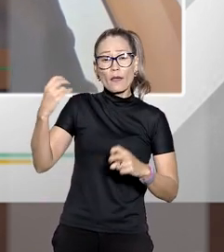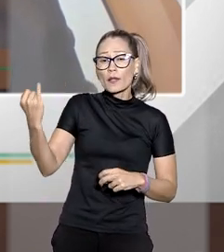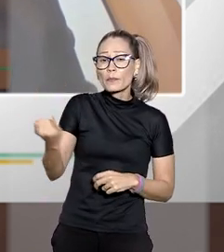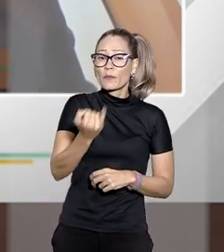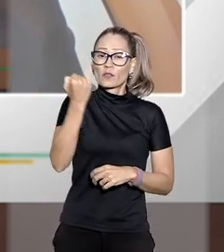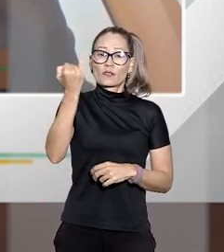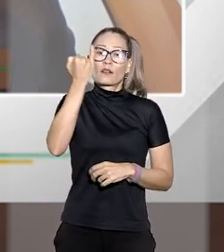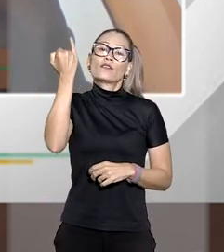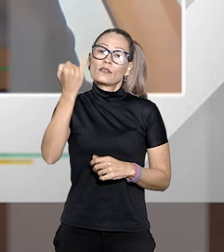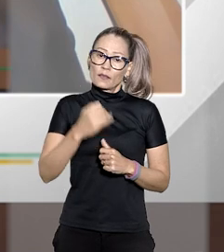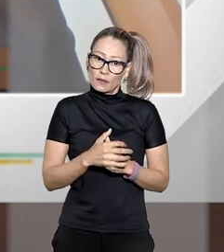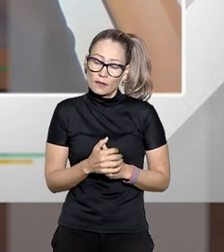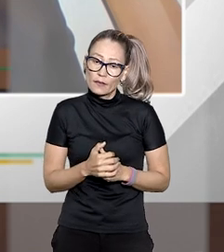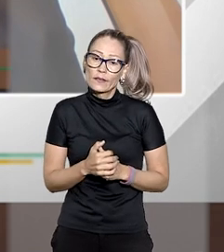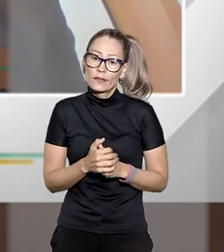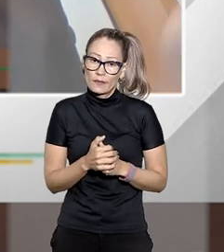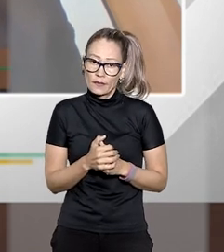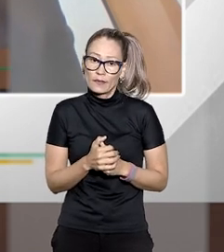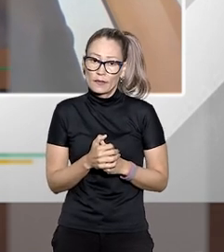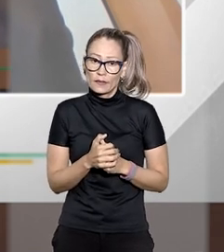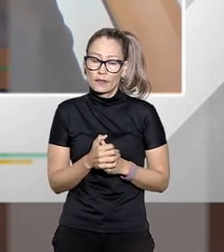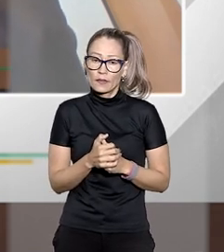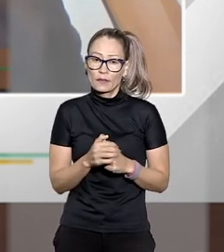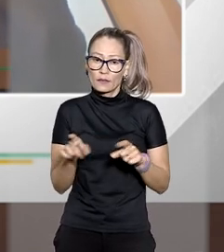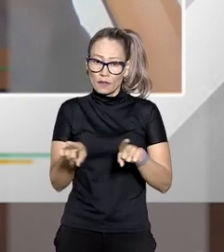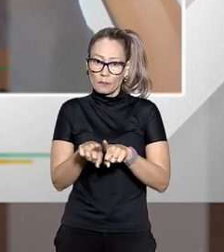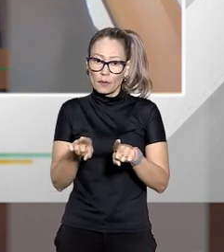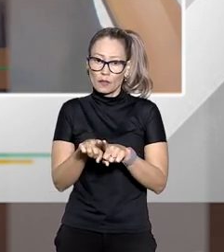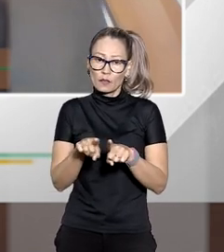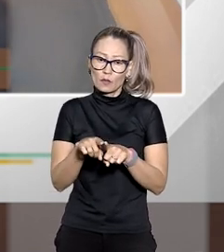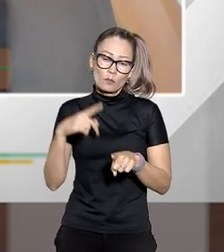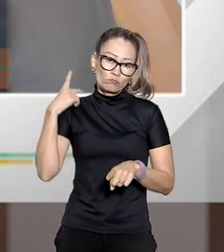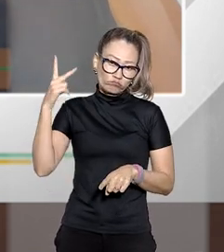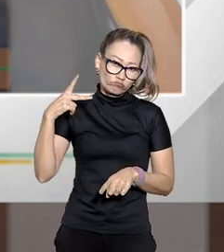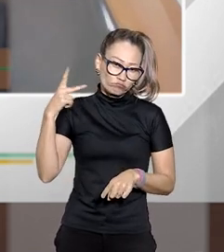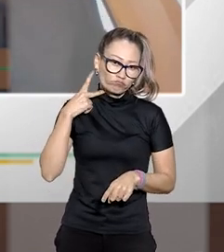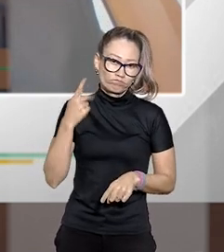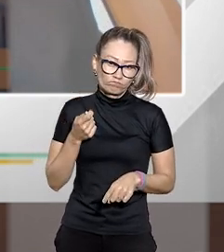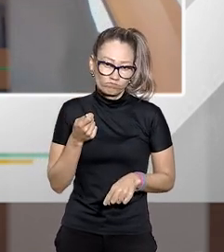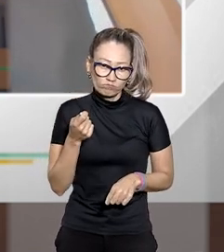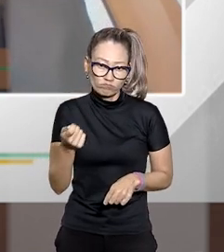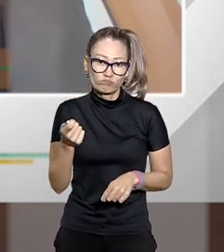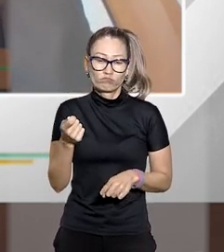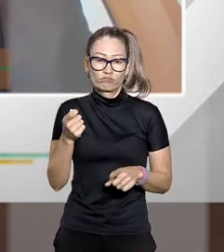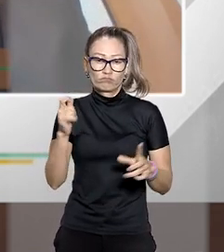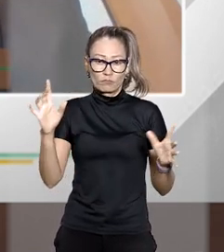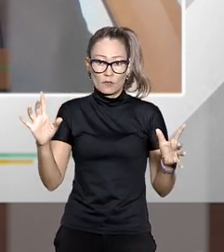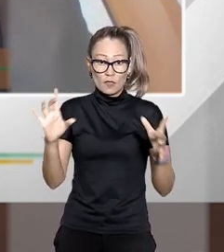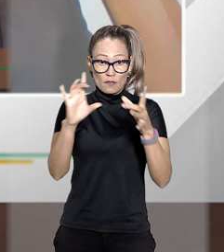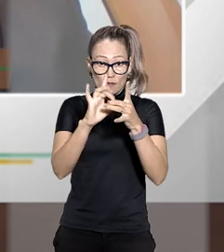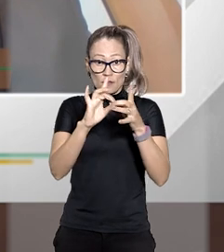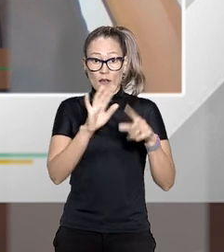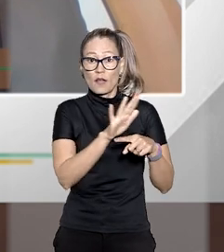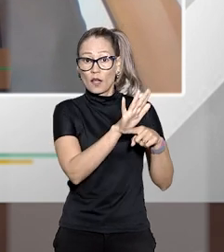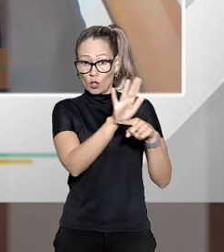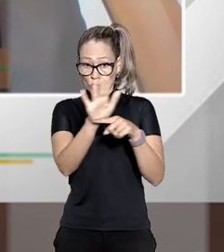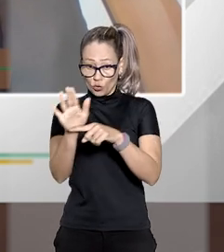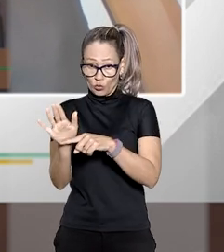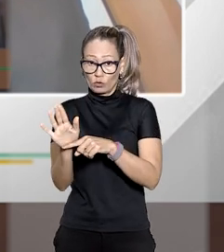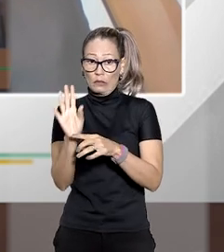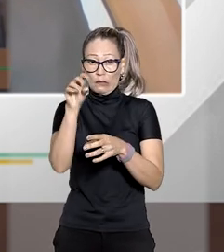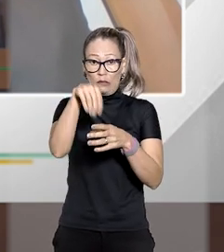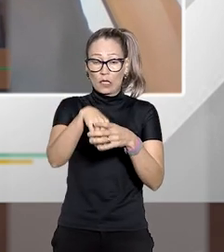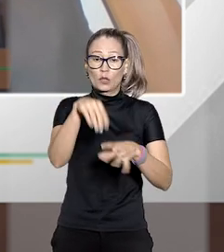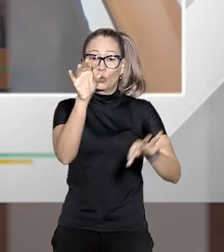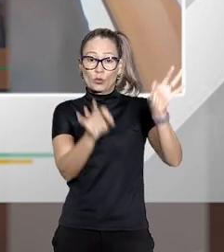se regulamentar e dar poderes aos seus procuradores para conciliarem né isso é dentro do espírito do juizado